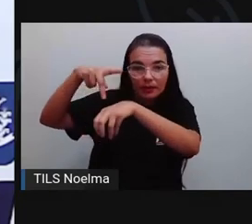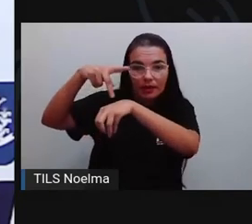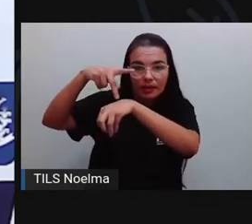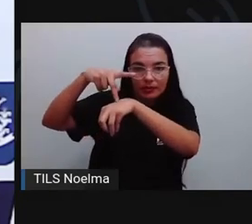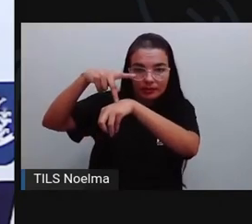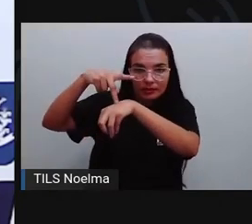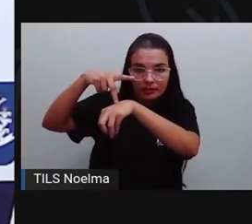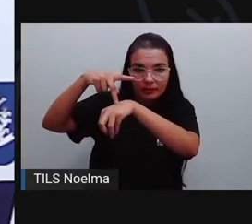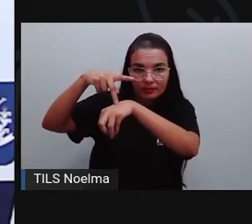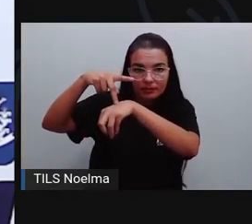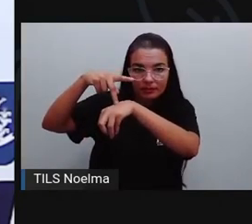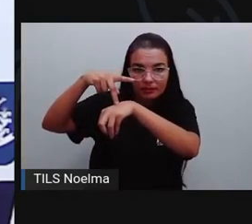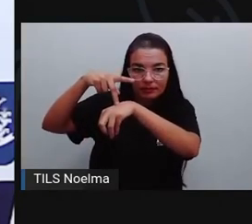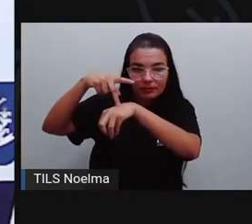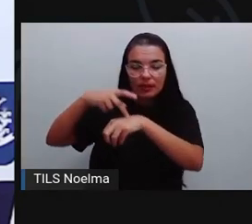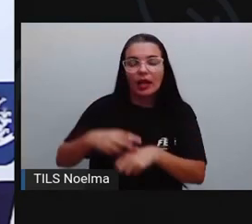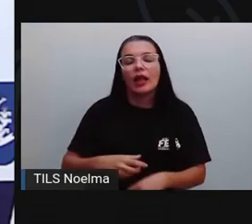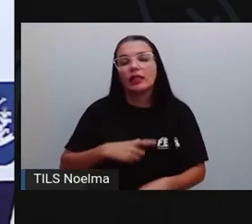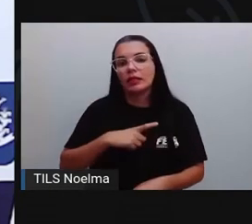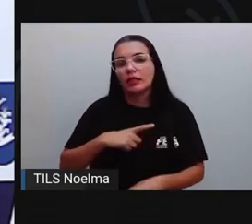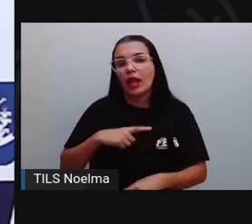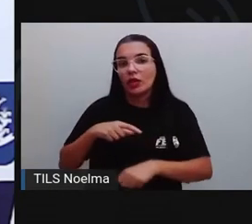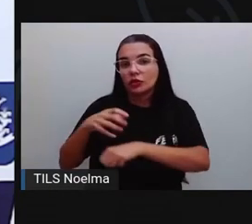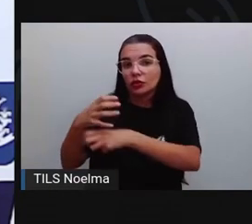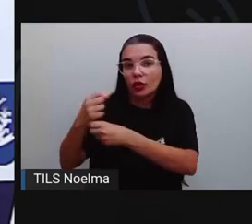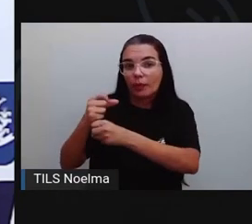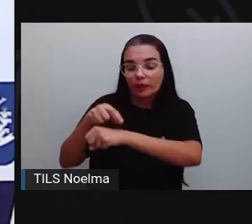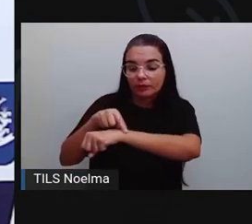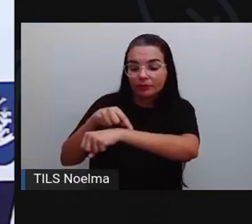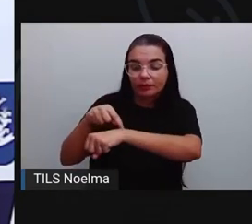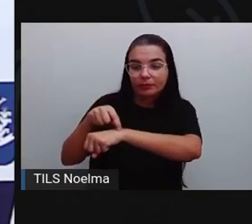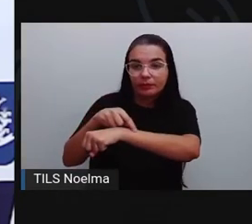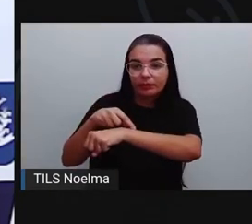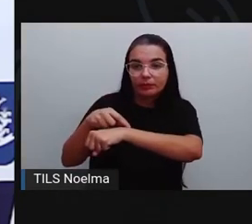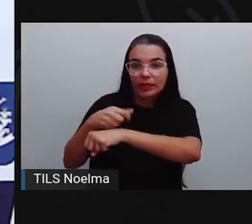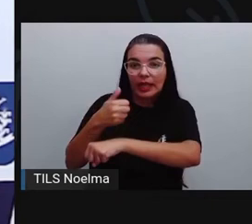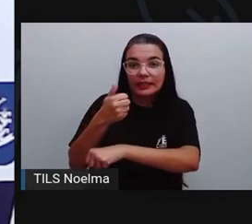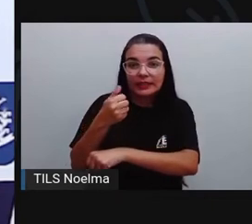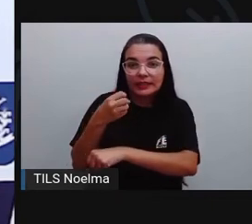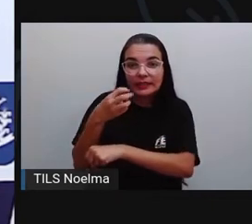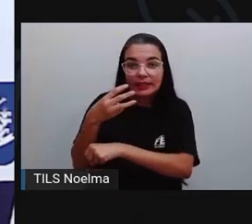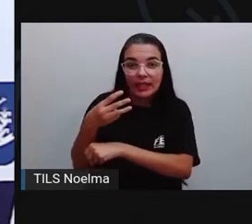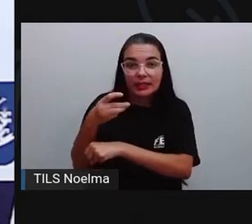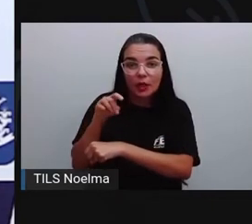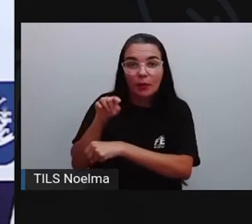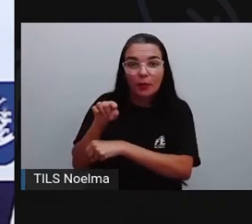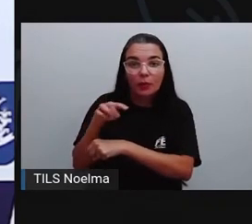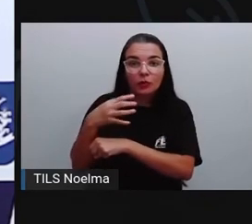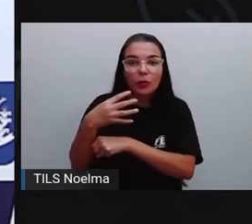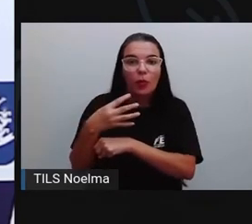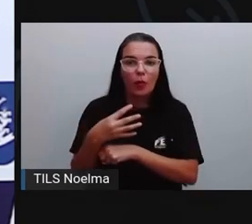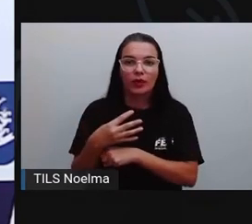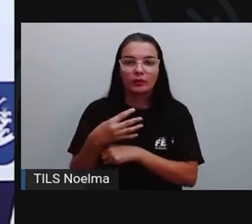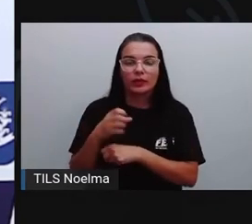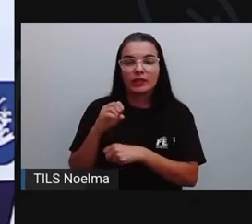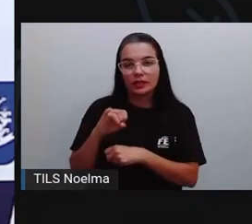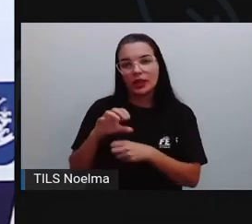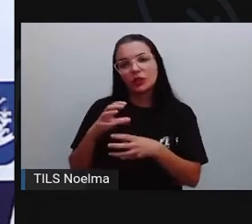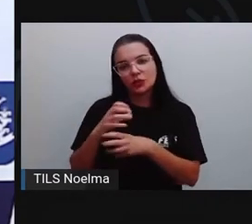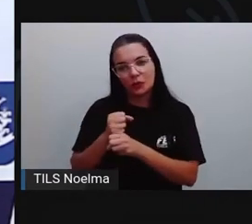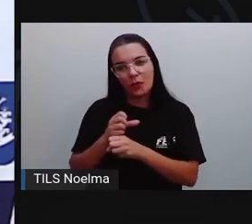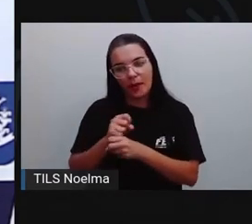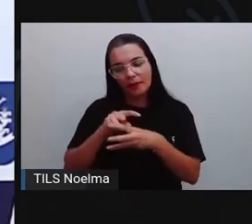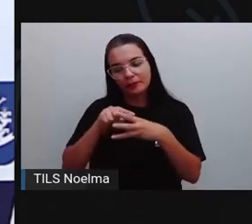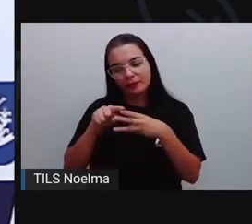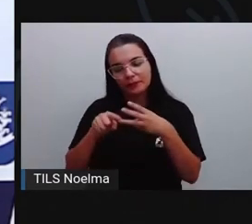horas, né? Mais de 13 horas. 13,4. Para a gente somar o